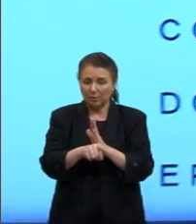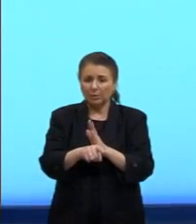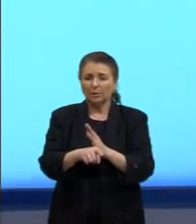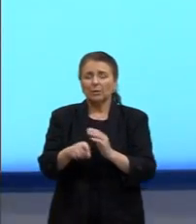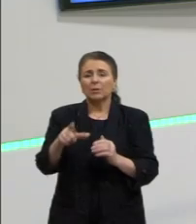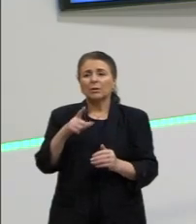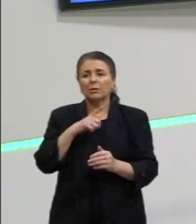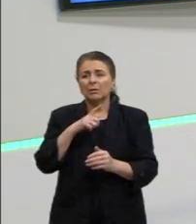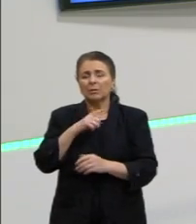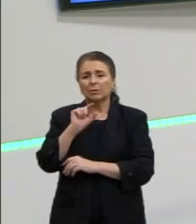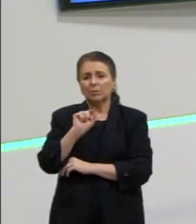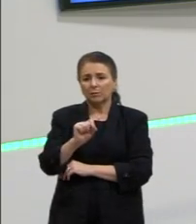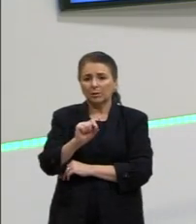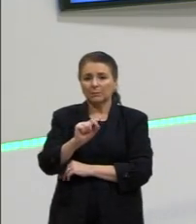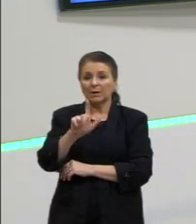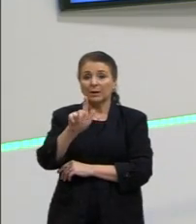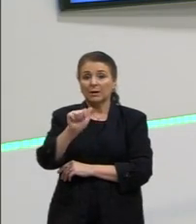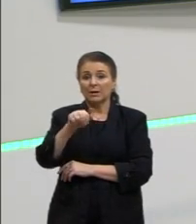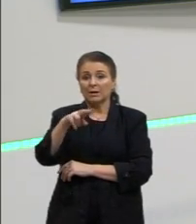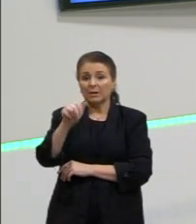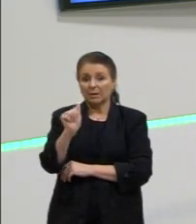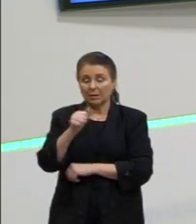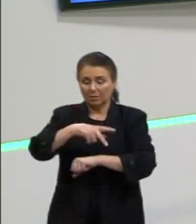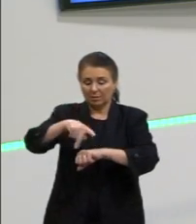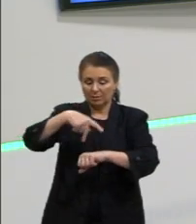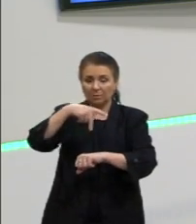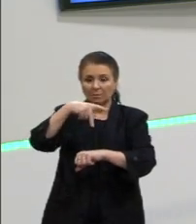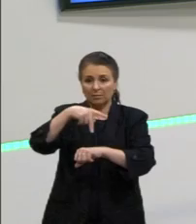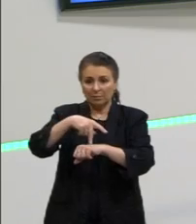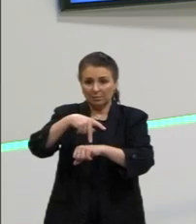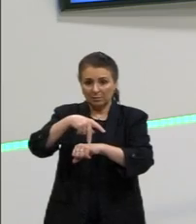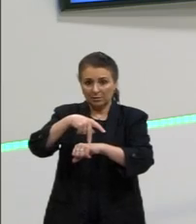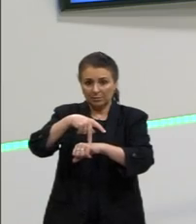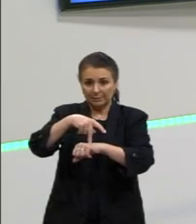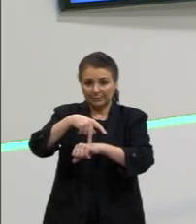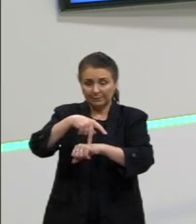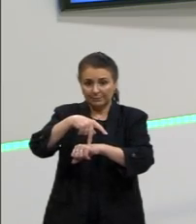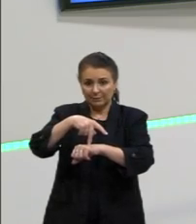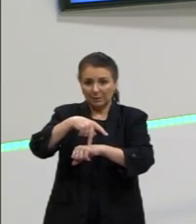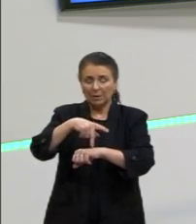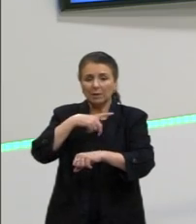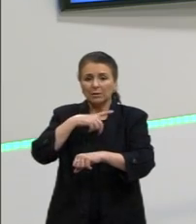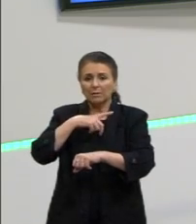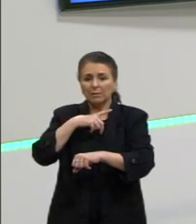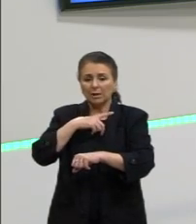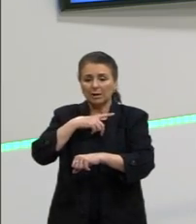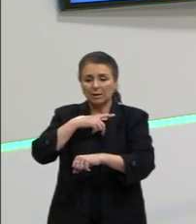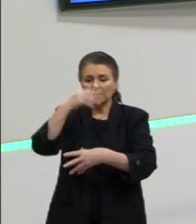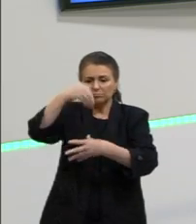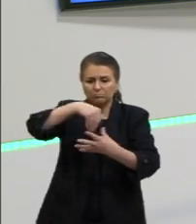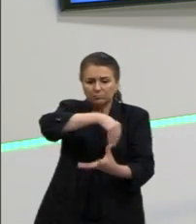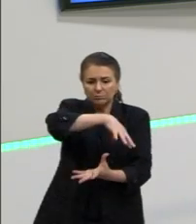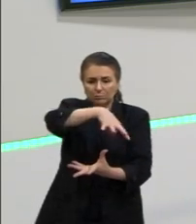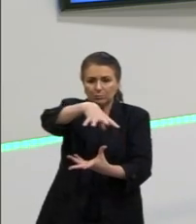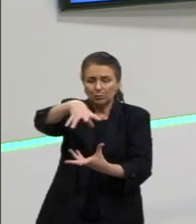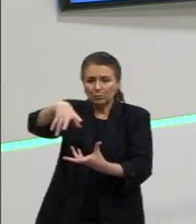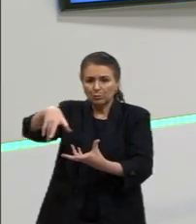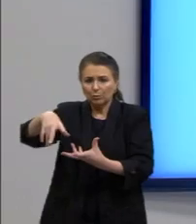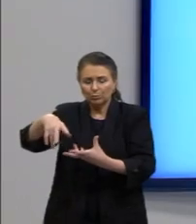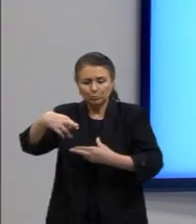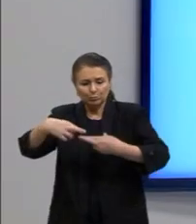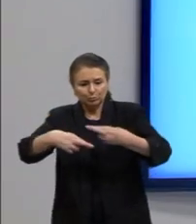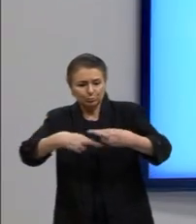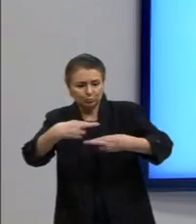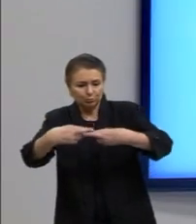justamente, que Gana se coloca dentro desse patamar mundial de reciclagem, para